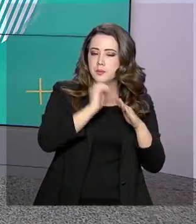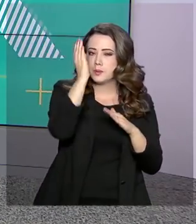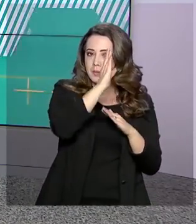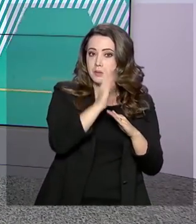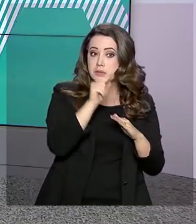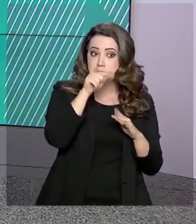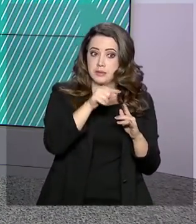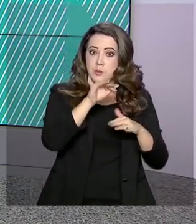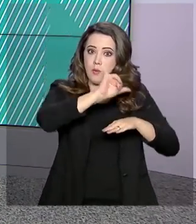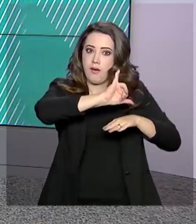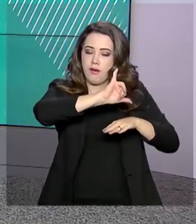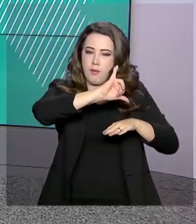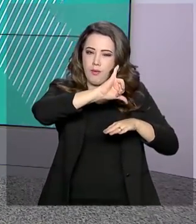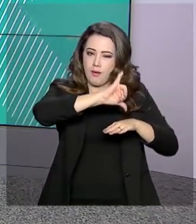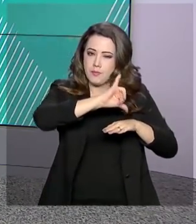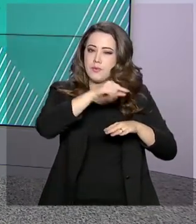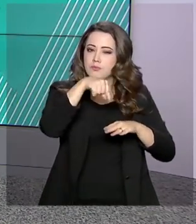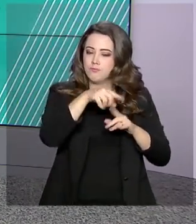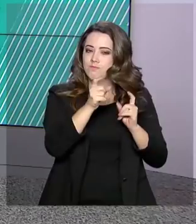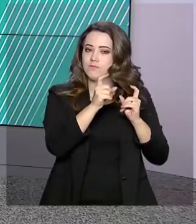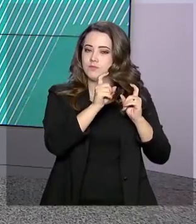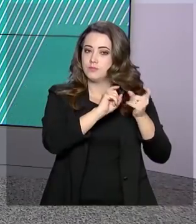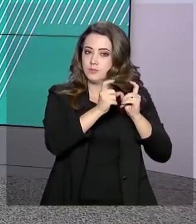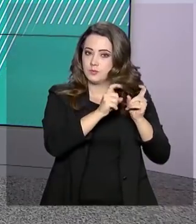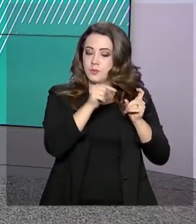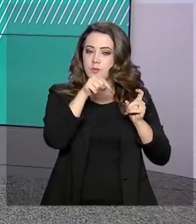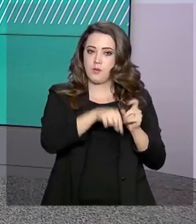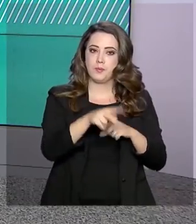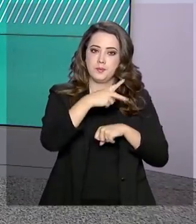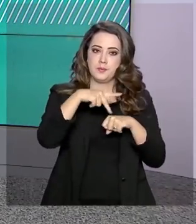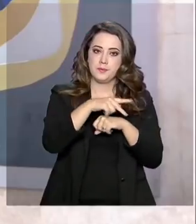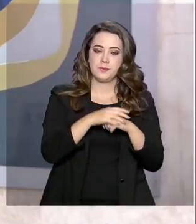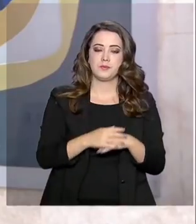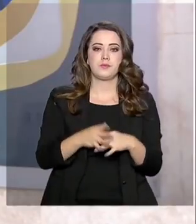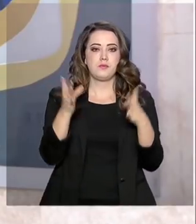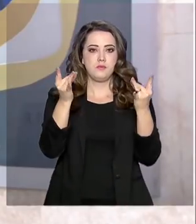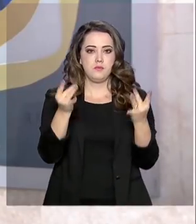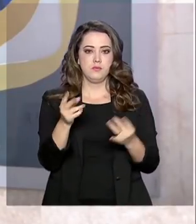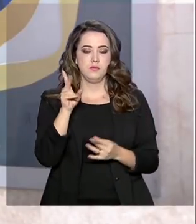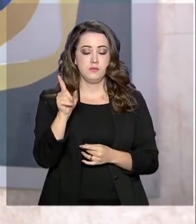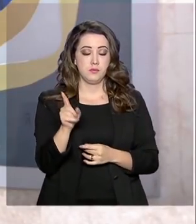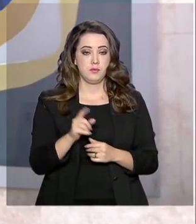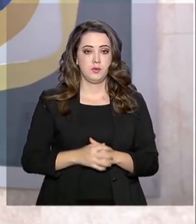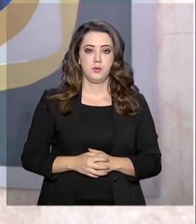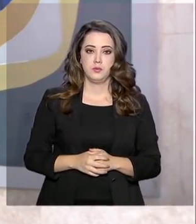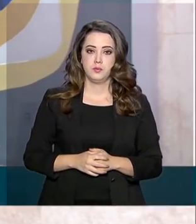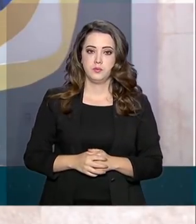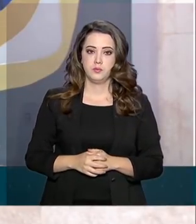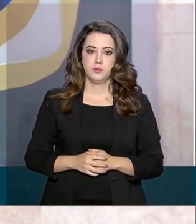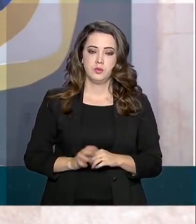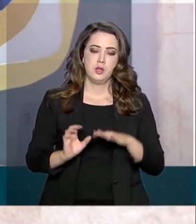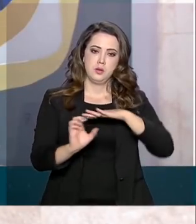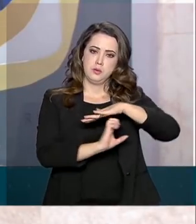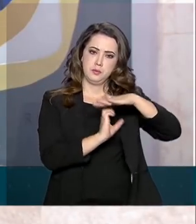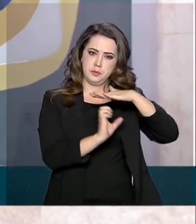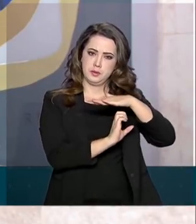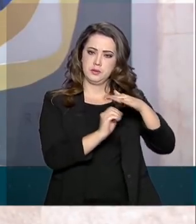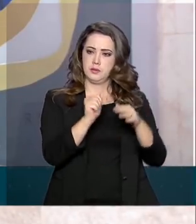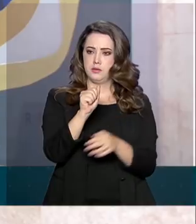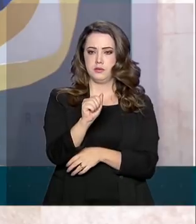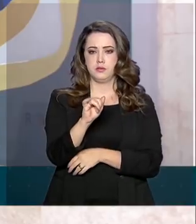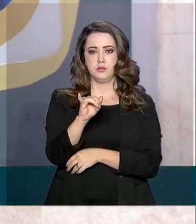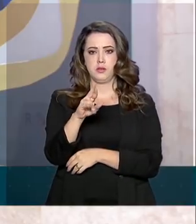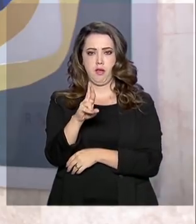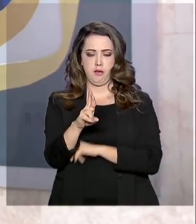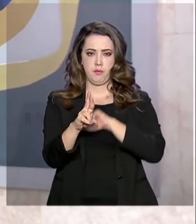aqui no país. As informações com a repórter Gabriela Noronha. A companhia aérea Air Europa já